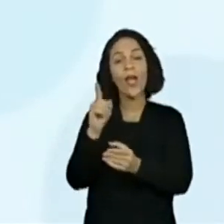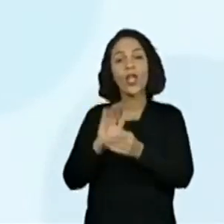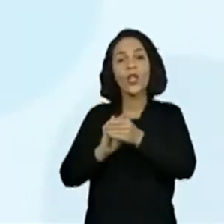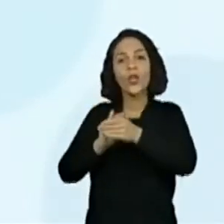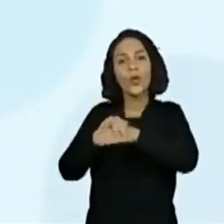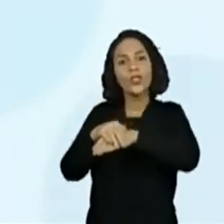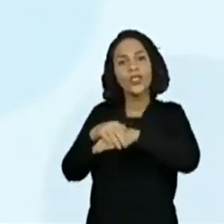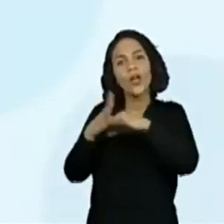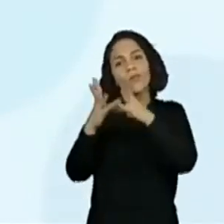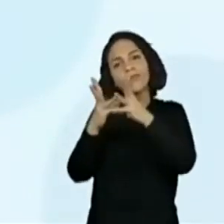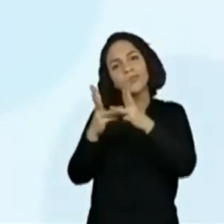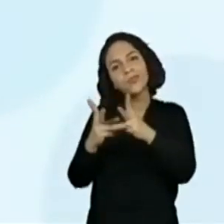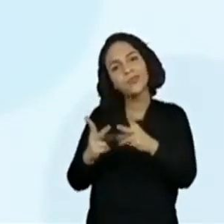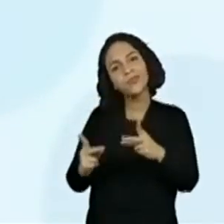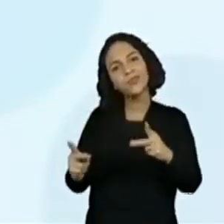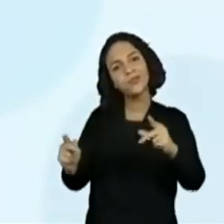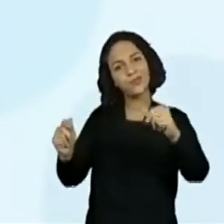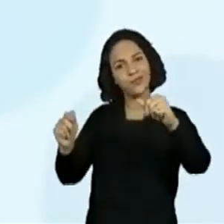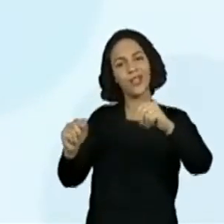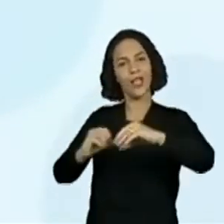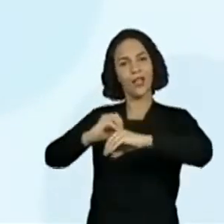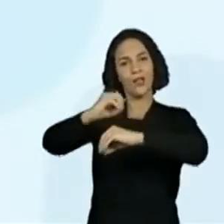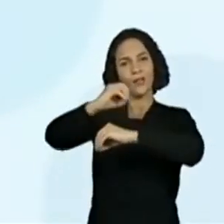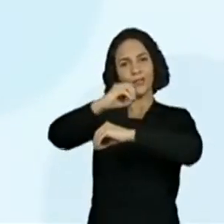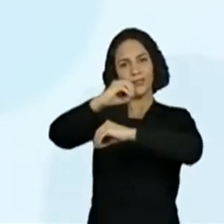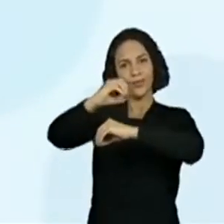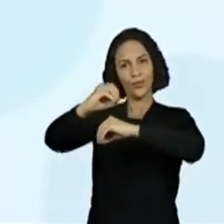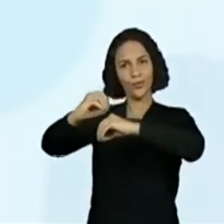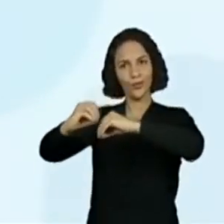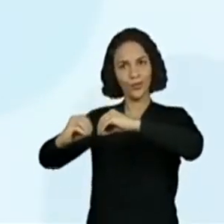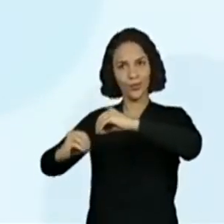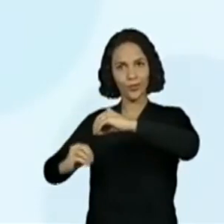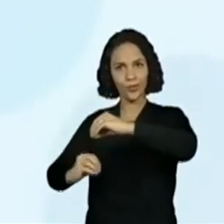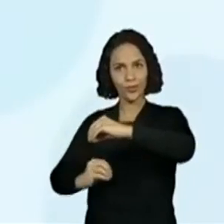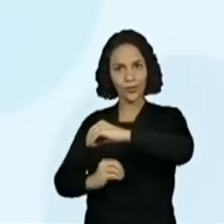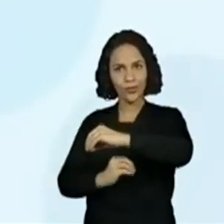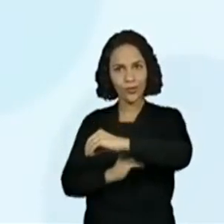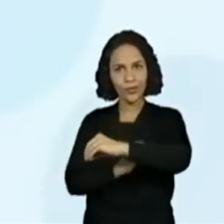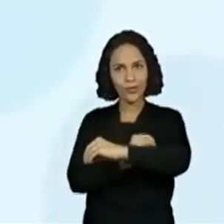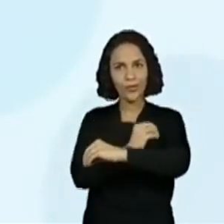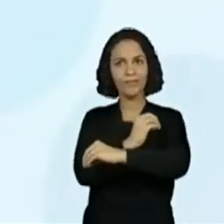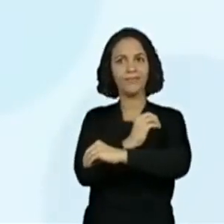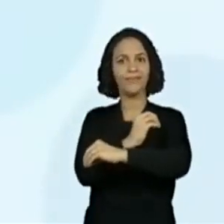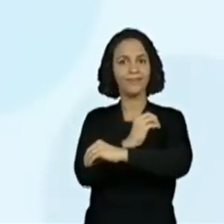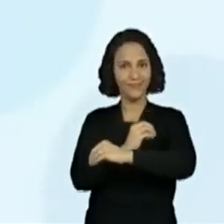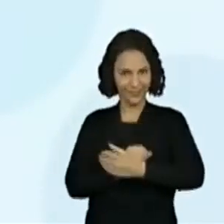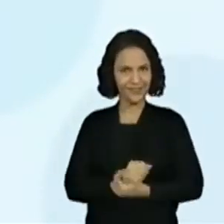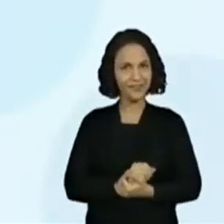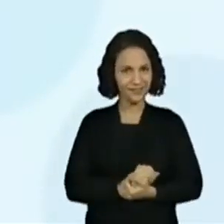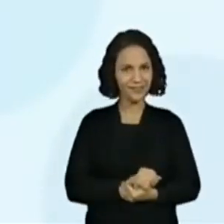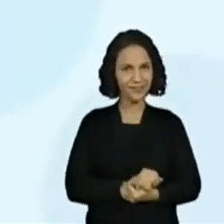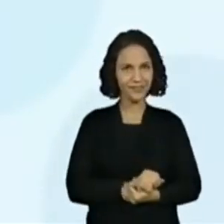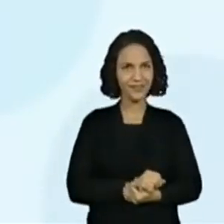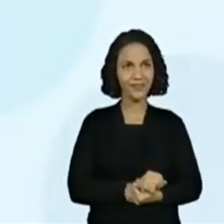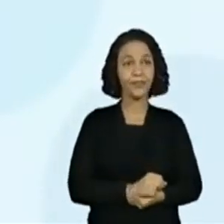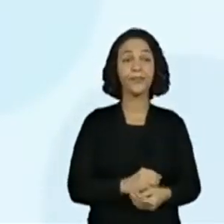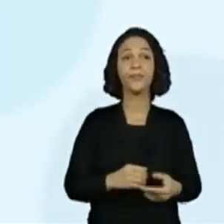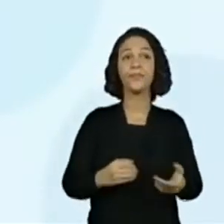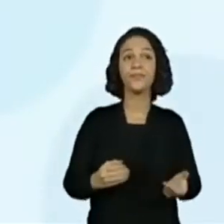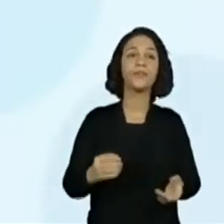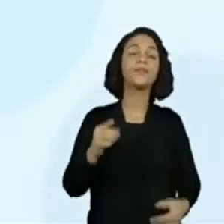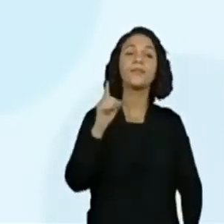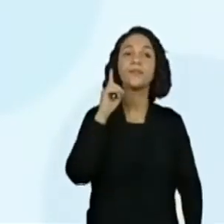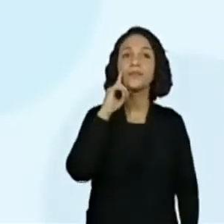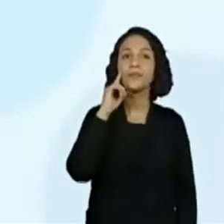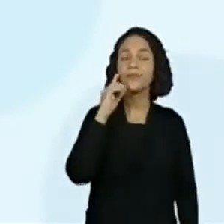Em... Lembra quando ontem a gente fazia aqueles movimentos de perceber o som quando tem uma pronúncia a mais? Qual letra será que dá